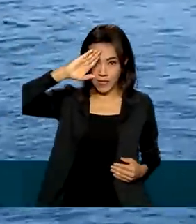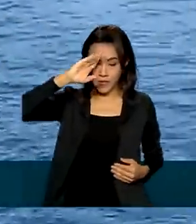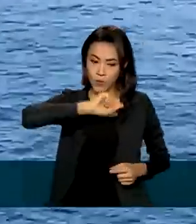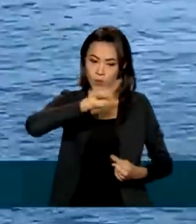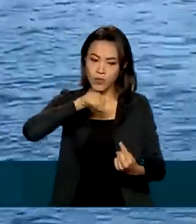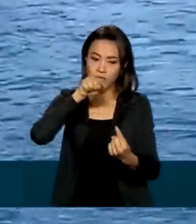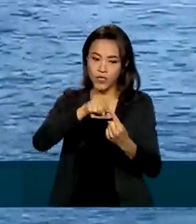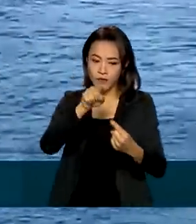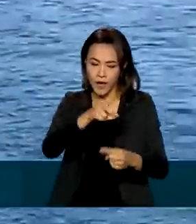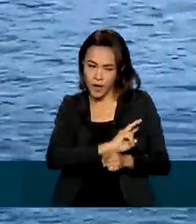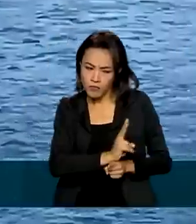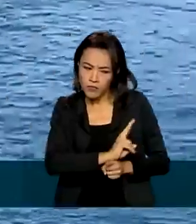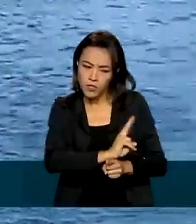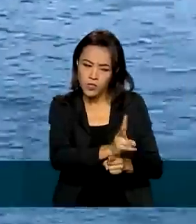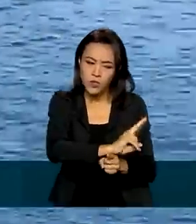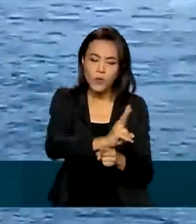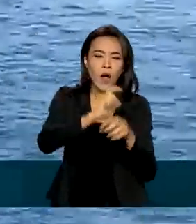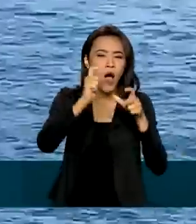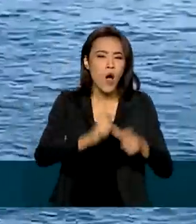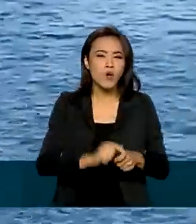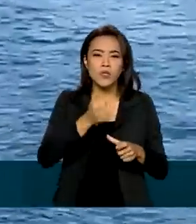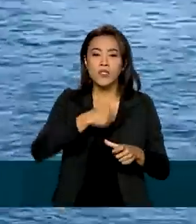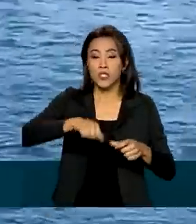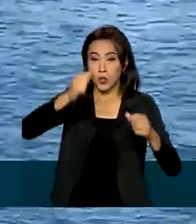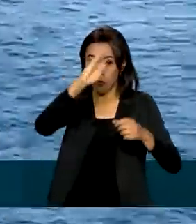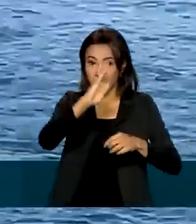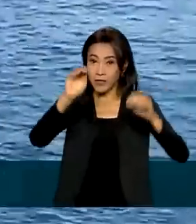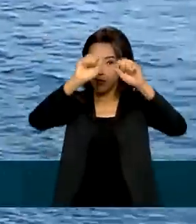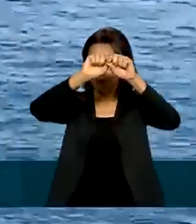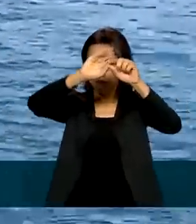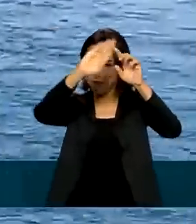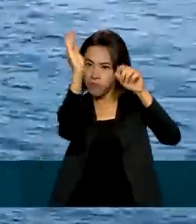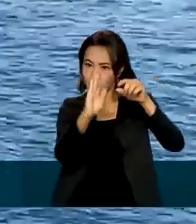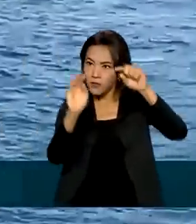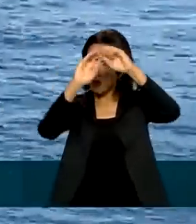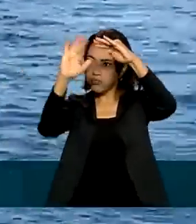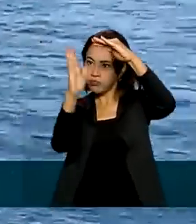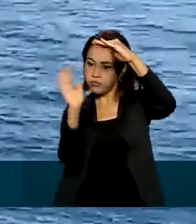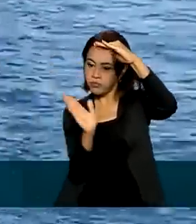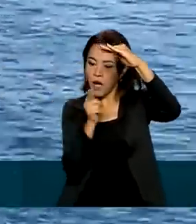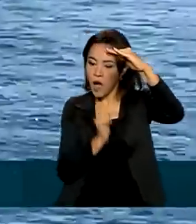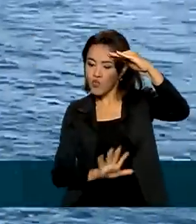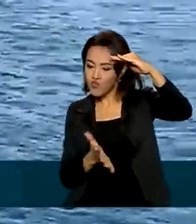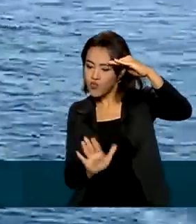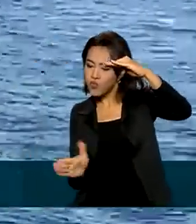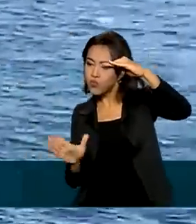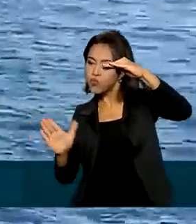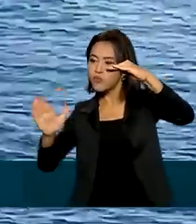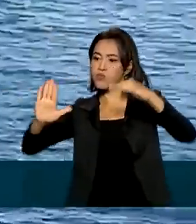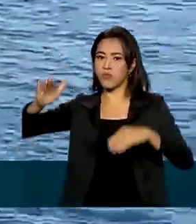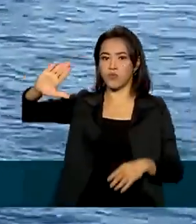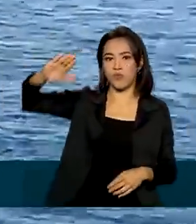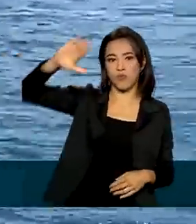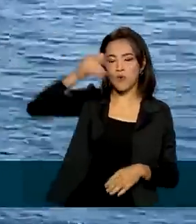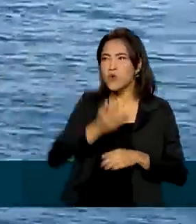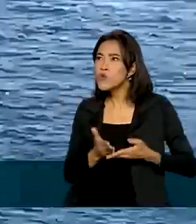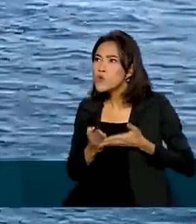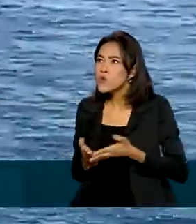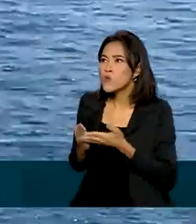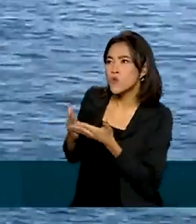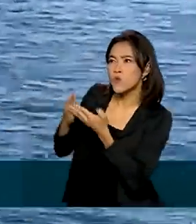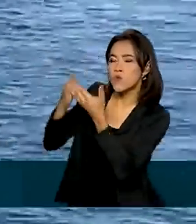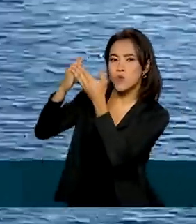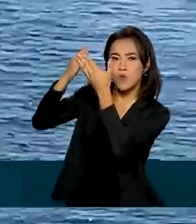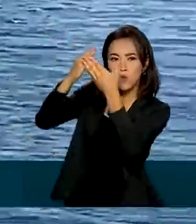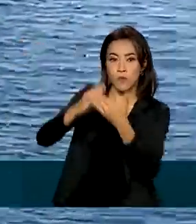fiscalização da chamada Amazônia Azul na costa brasileira, além de atuar em ações de varreduras de minas sem expor